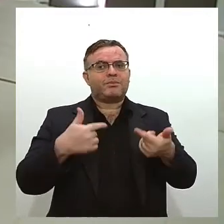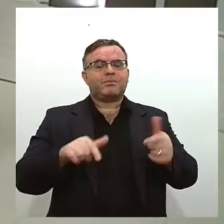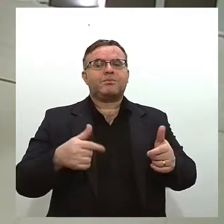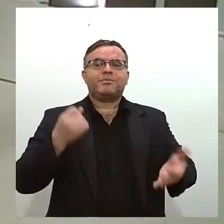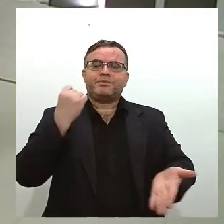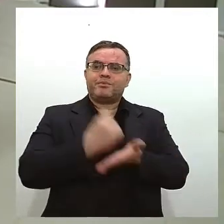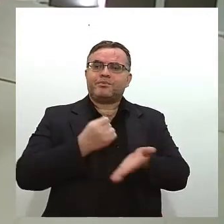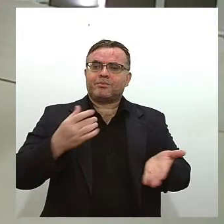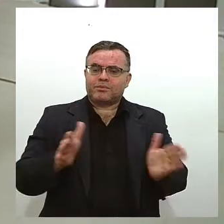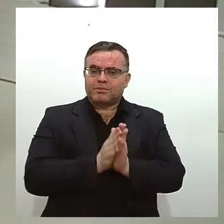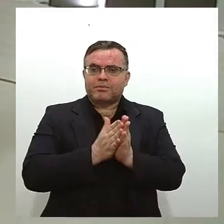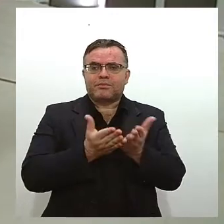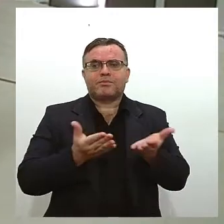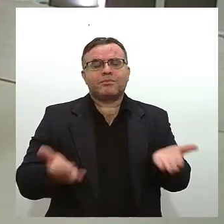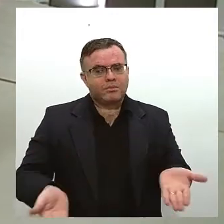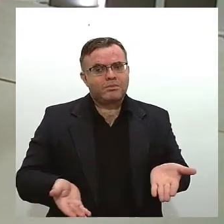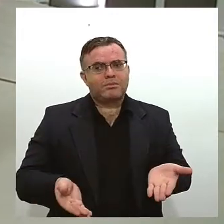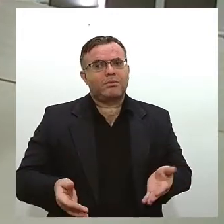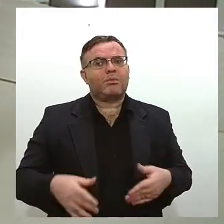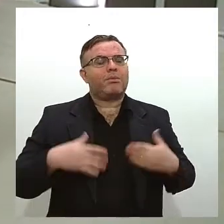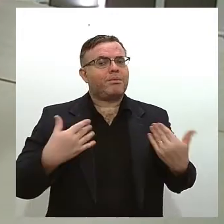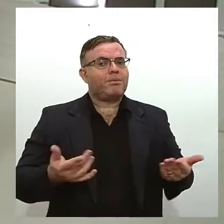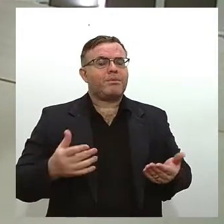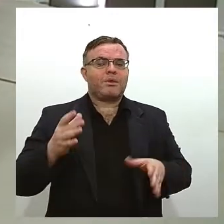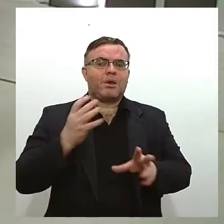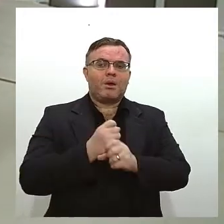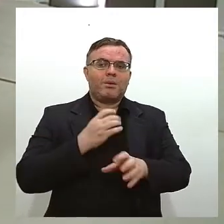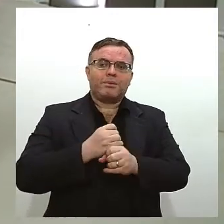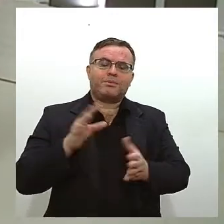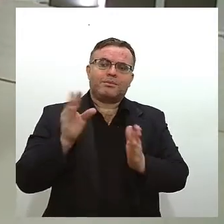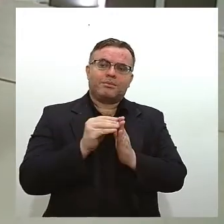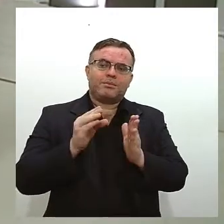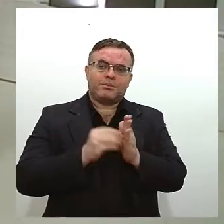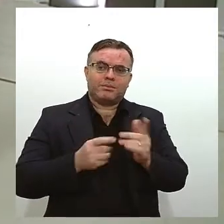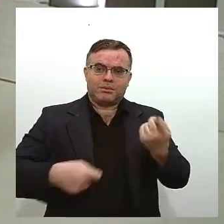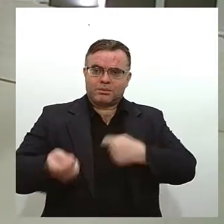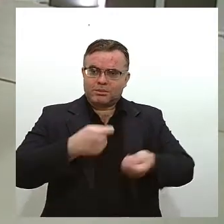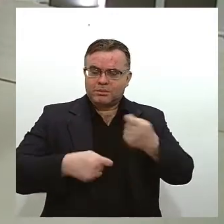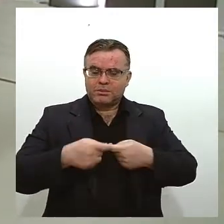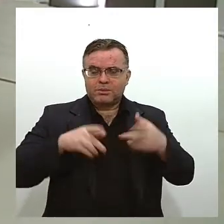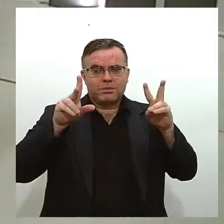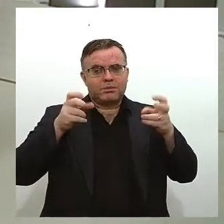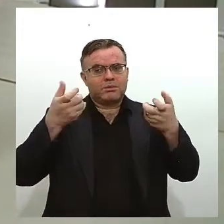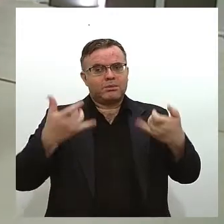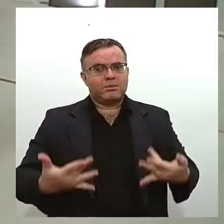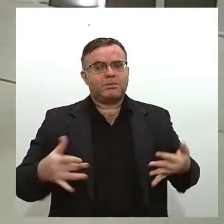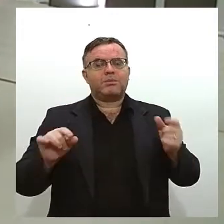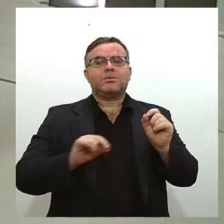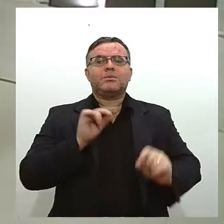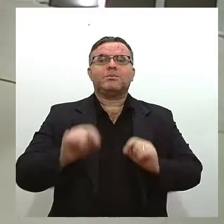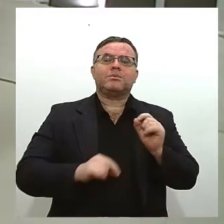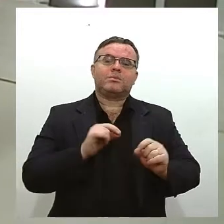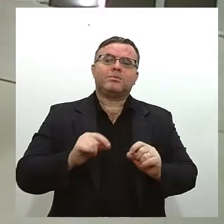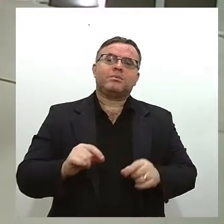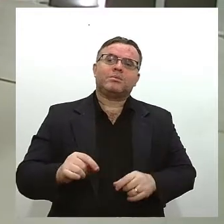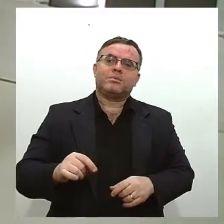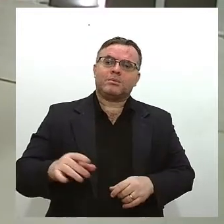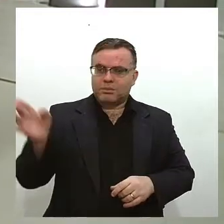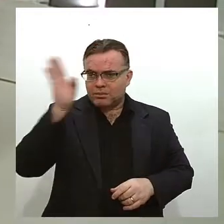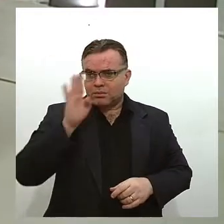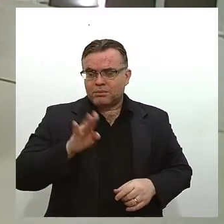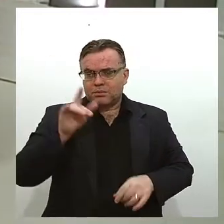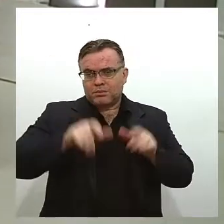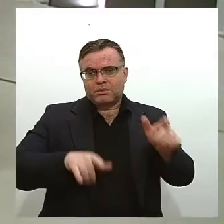pelo Observatório de Sergipe com base nos dados do Ministério da Economia Sobre o assunto eu converso agora com o Ciro Brasil que é coordenador do